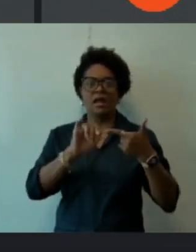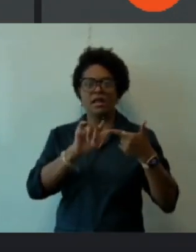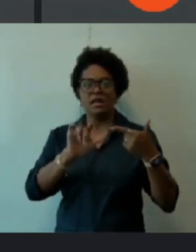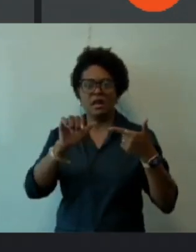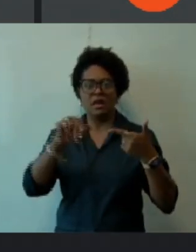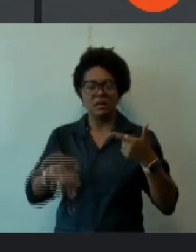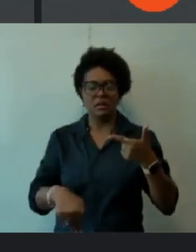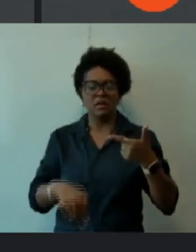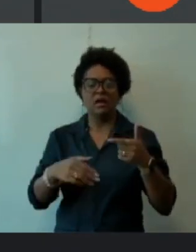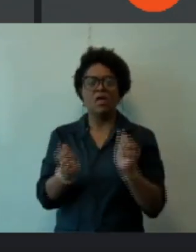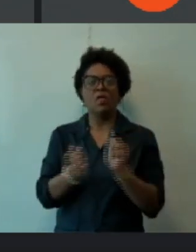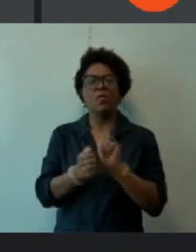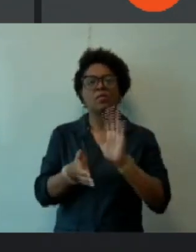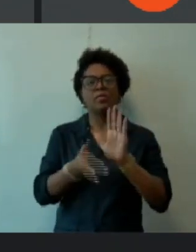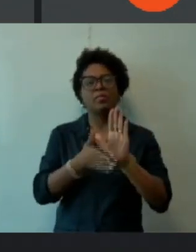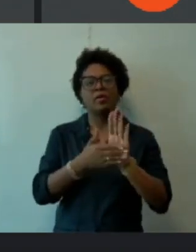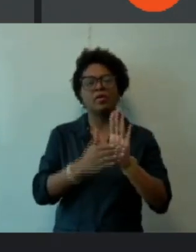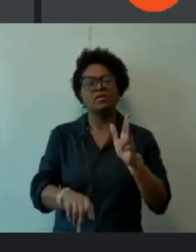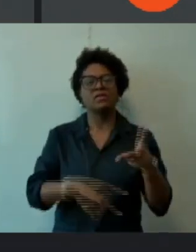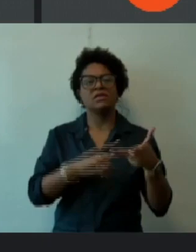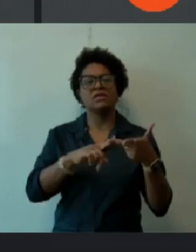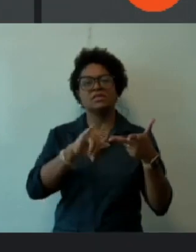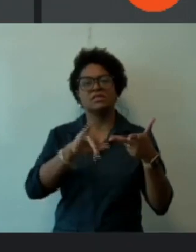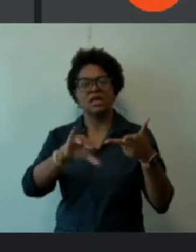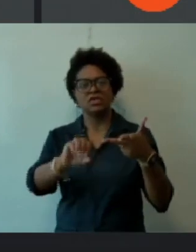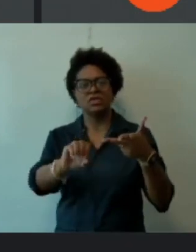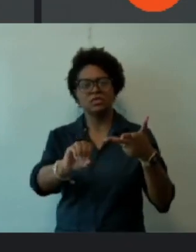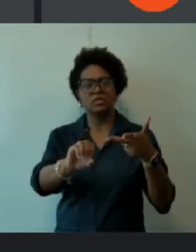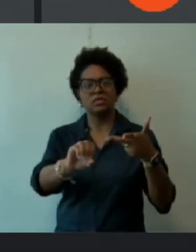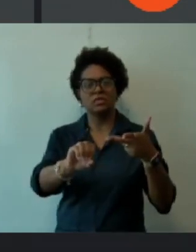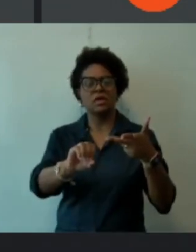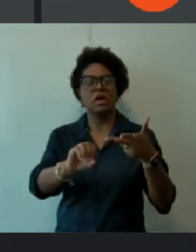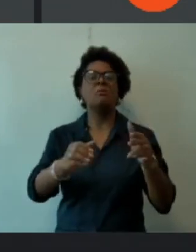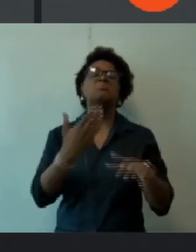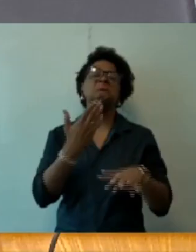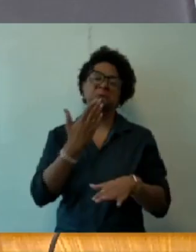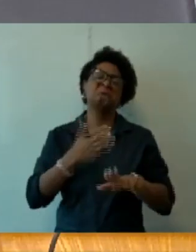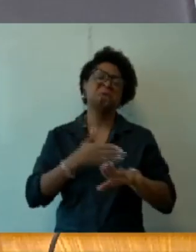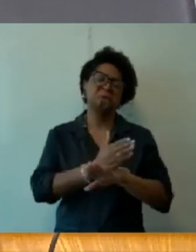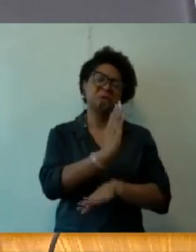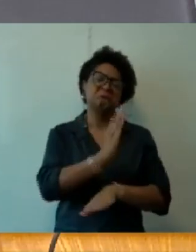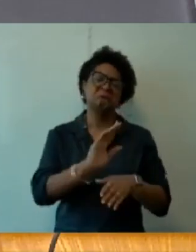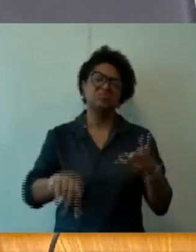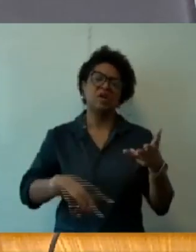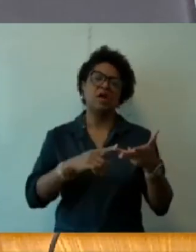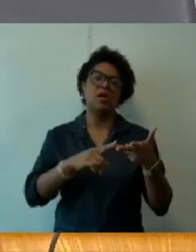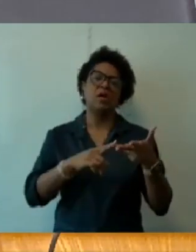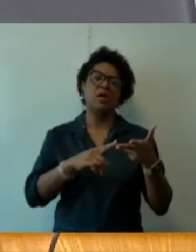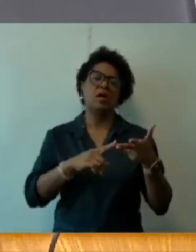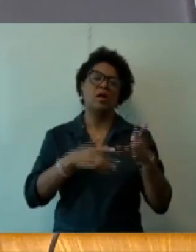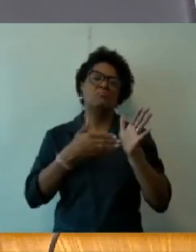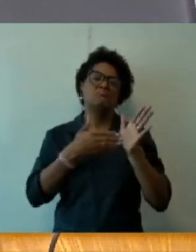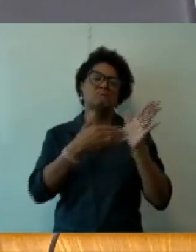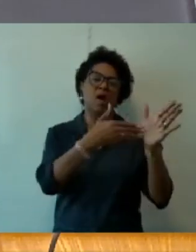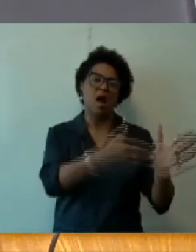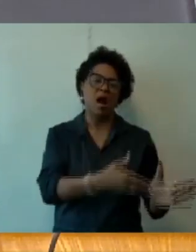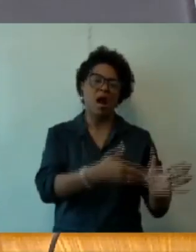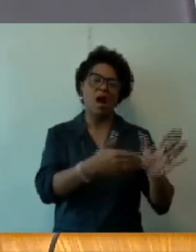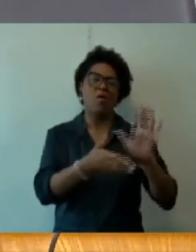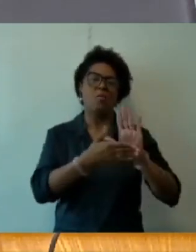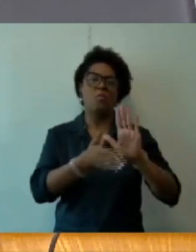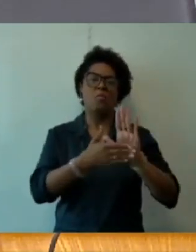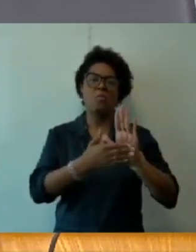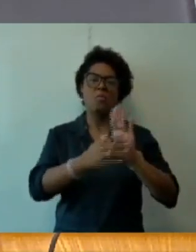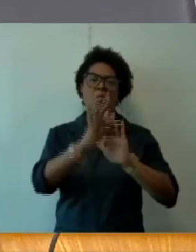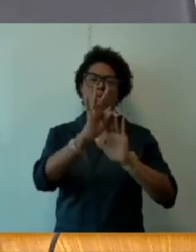Com a proposta. Vereador Sérgio Fernando? Pela aprovação. E eu também, vereador Jorge Santos, acompanho a proposta de redação final.